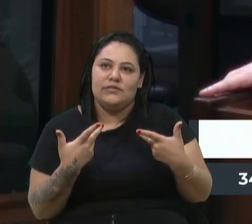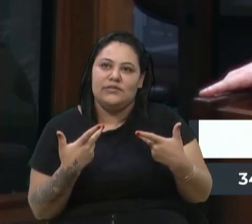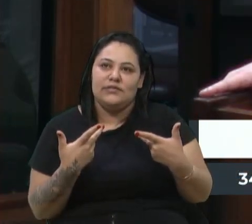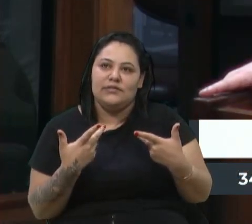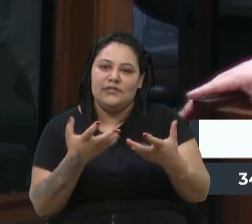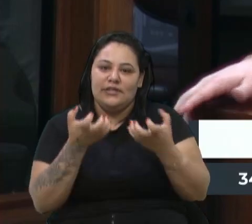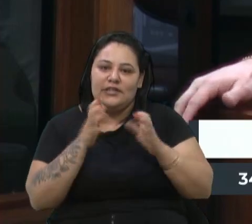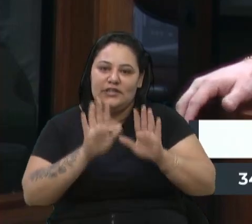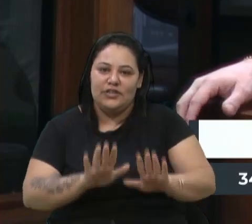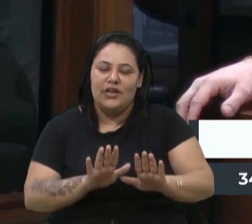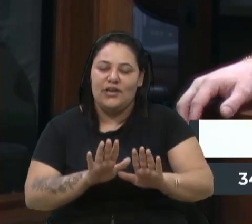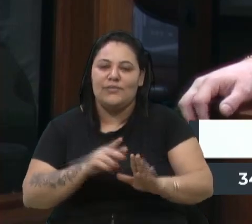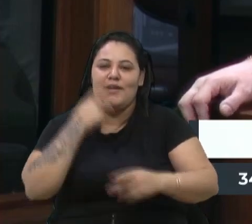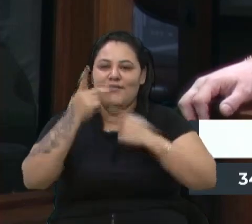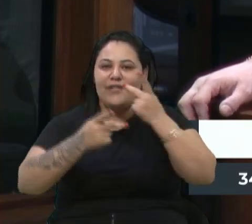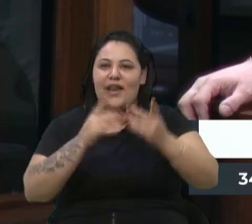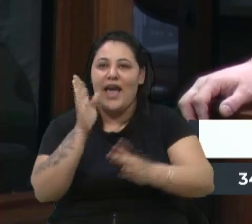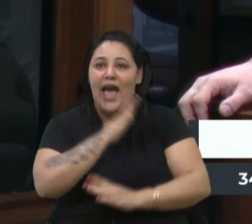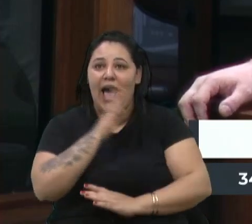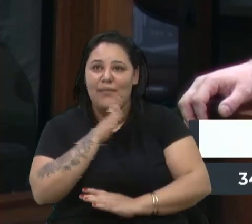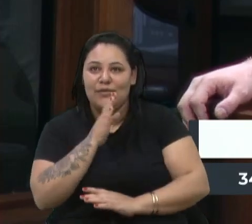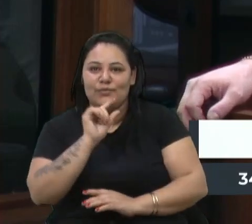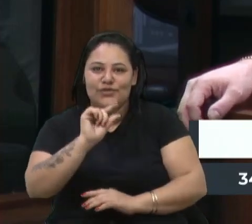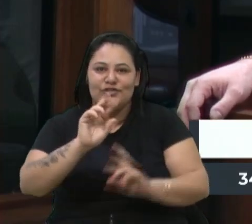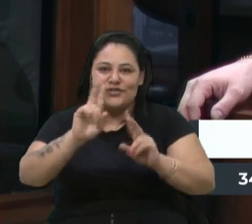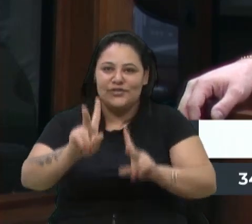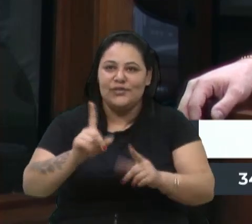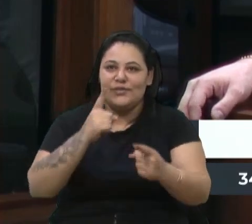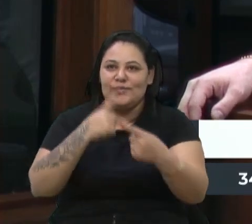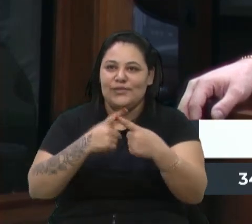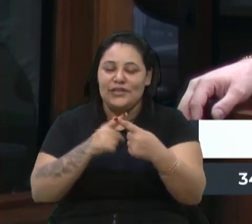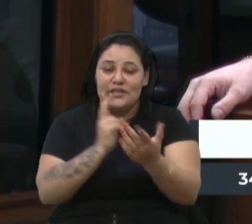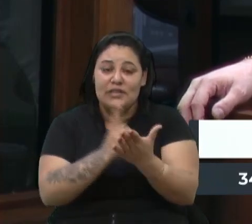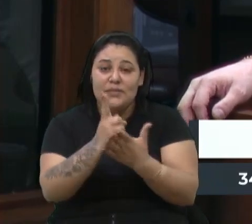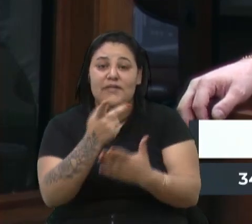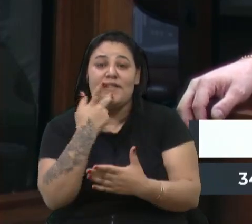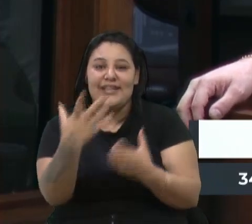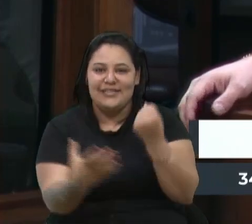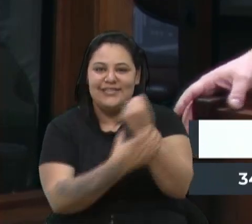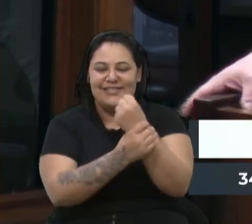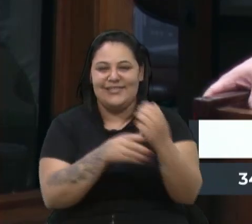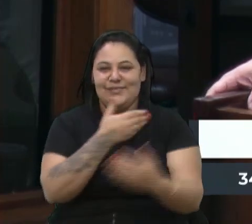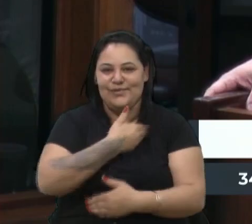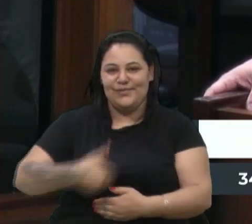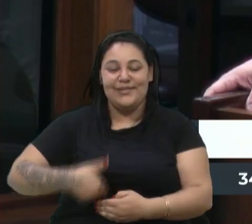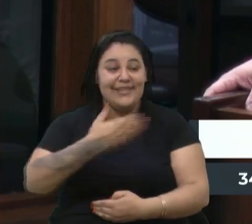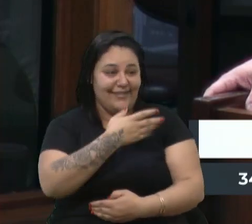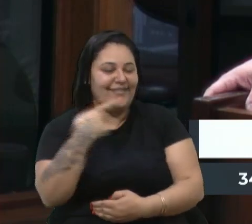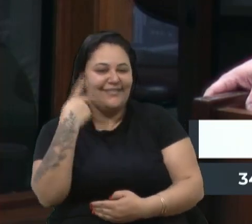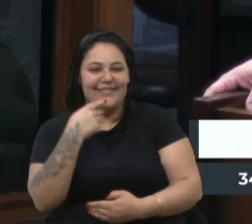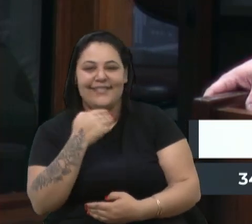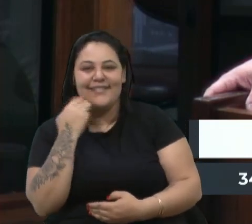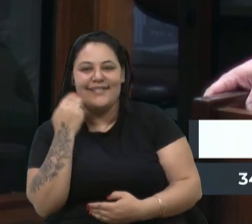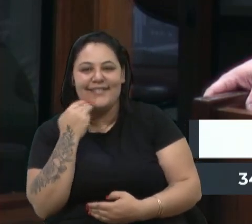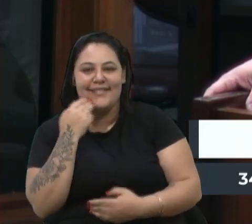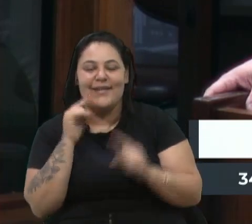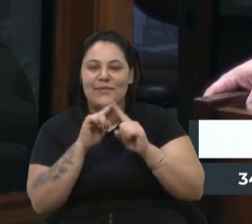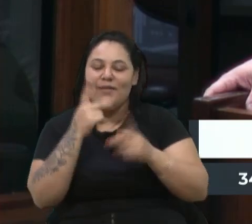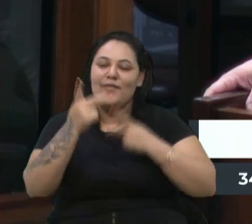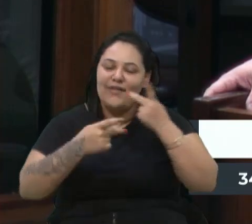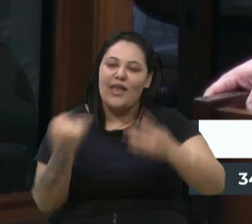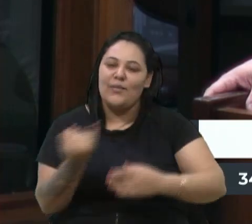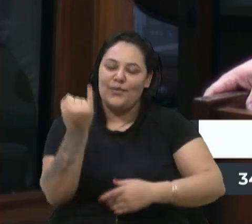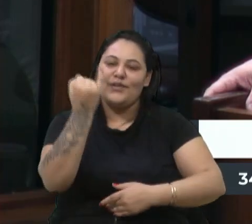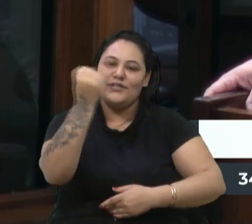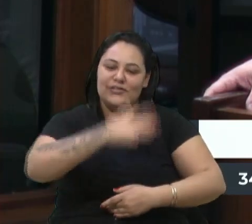fala muito rápida, um pouco atípica, porque eu sempre falo de segurança pública, não vereadora Marisol? Mas é uma fala muito importante